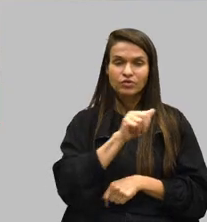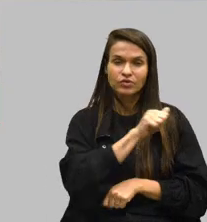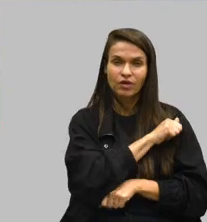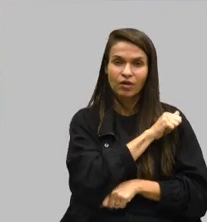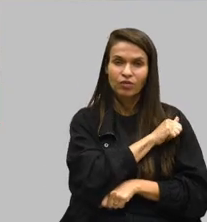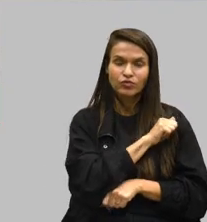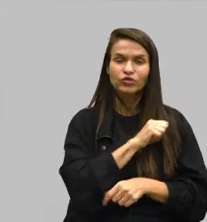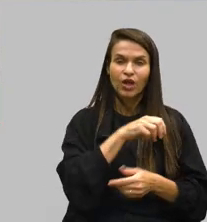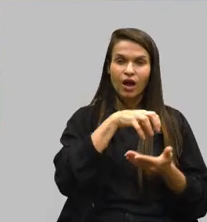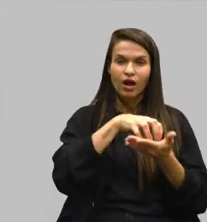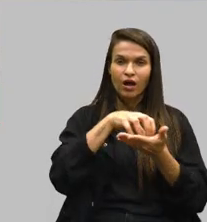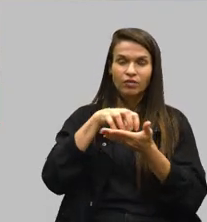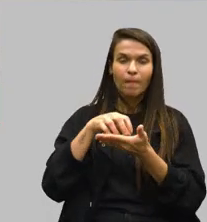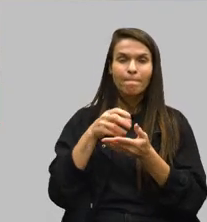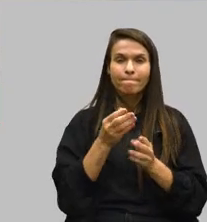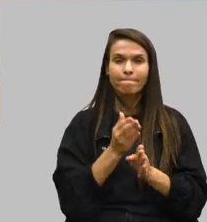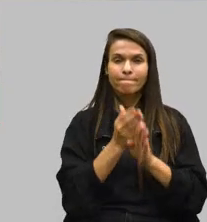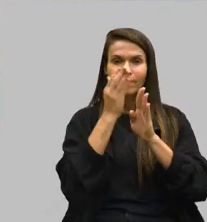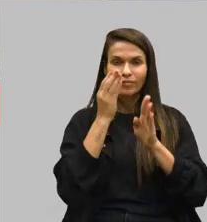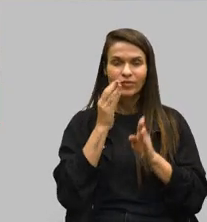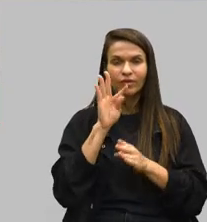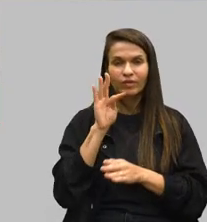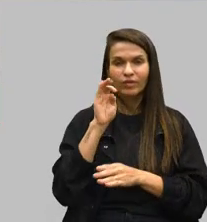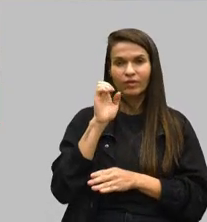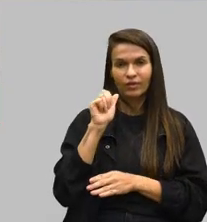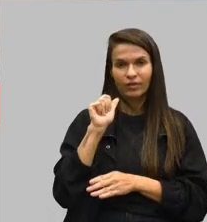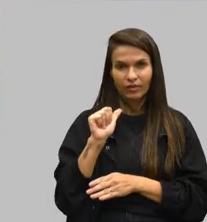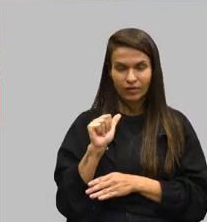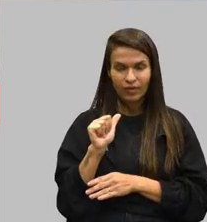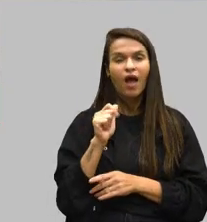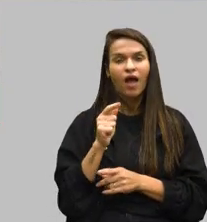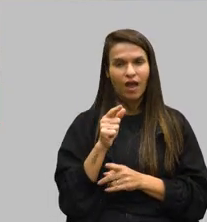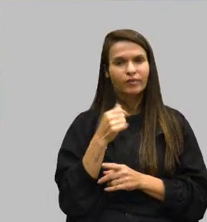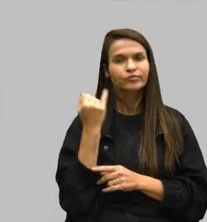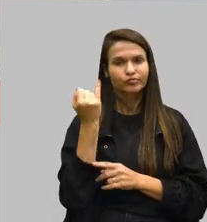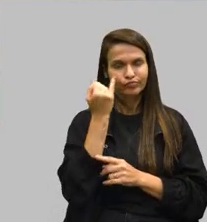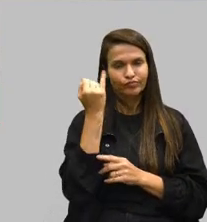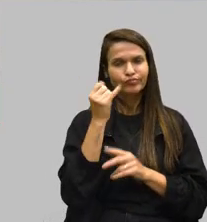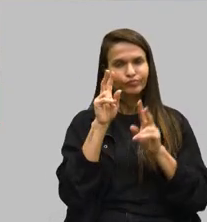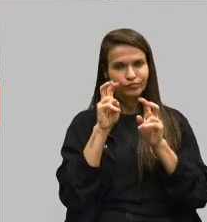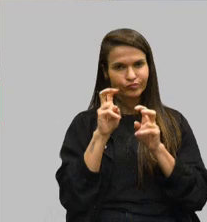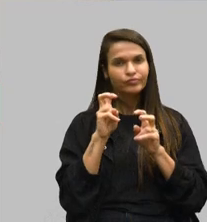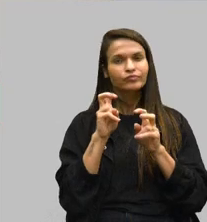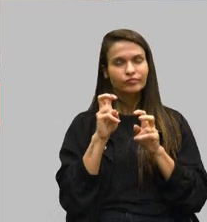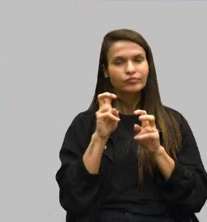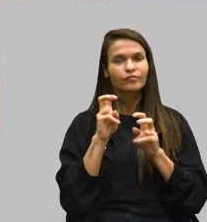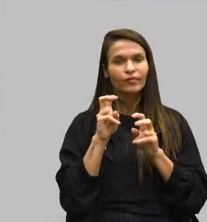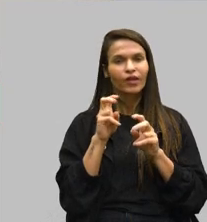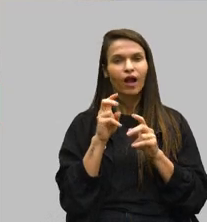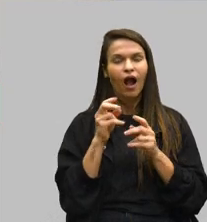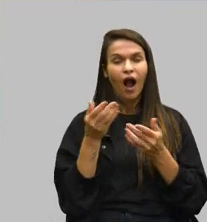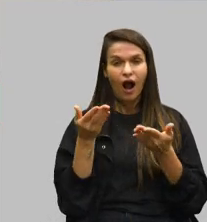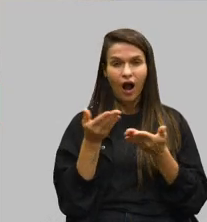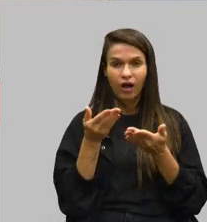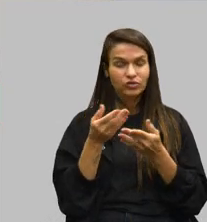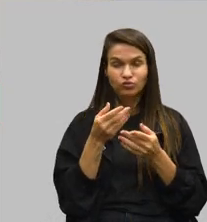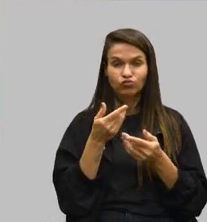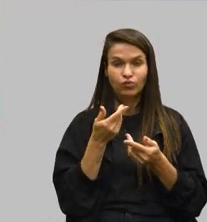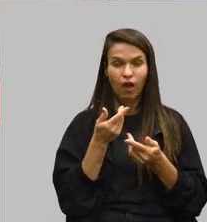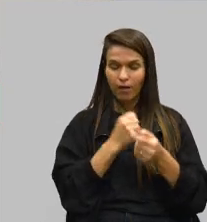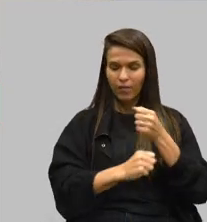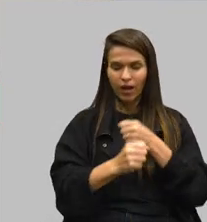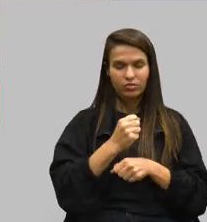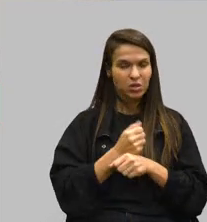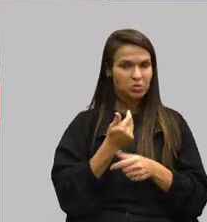diagnosticados com TEIA. Então, um dado extremamente relevante, que é um dado atual, não tínhamos esse dado no passado, e